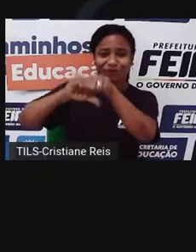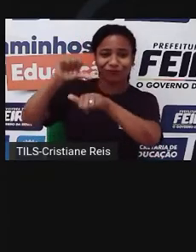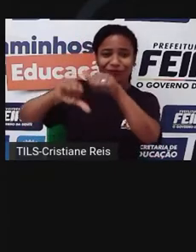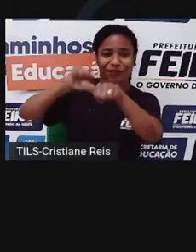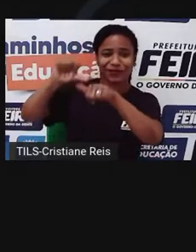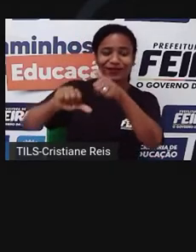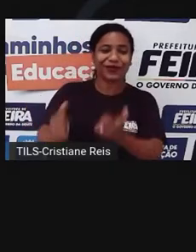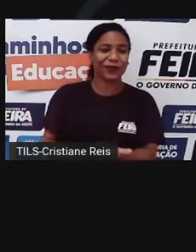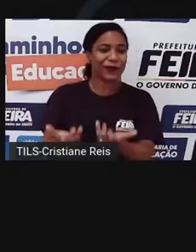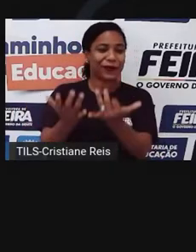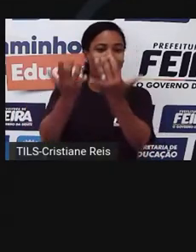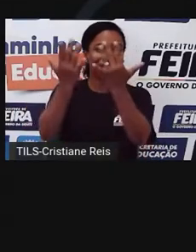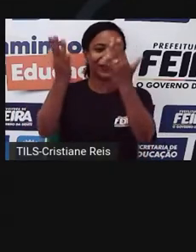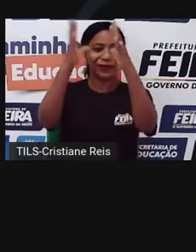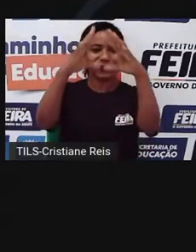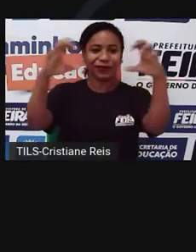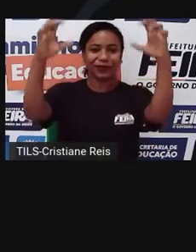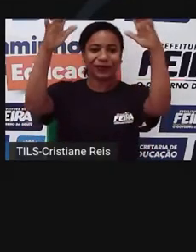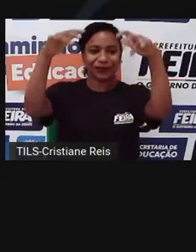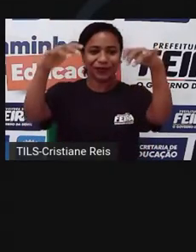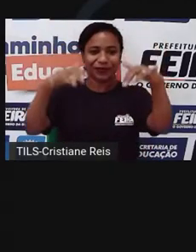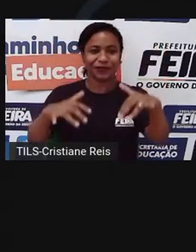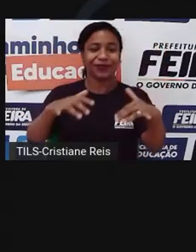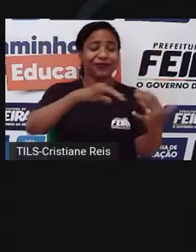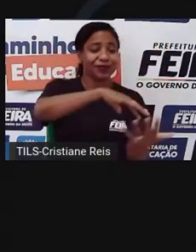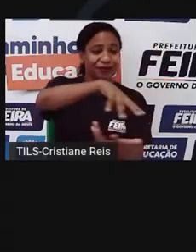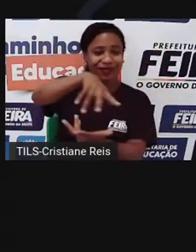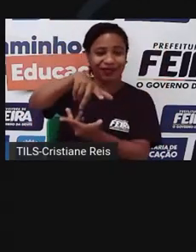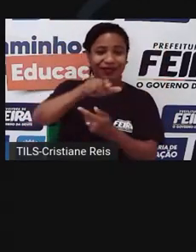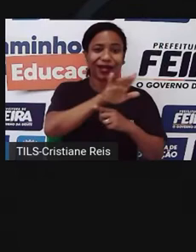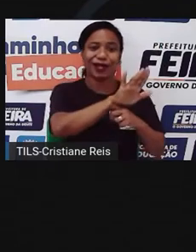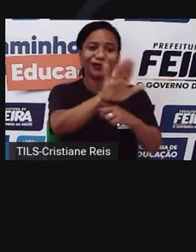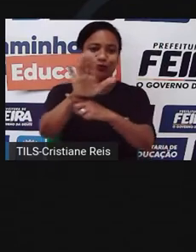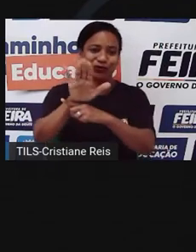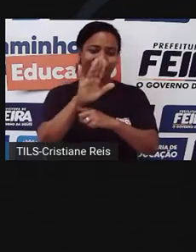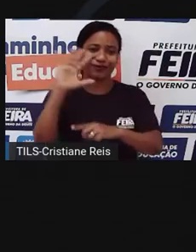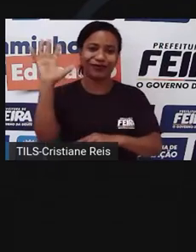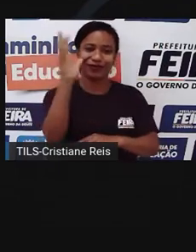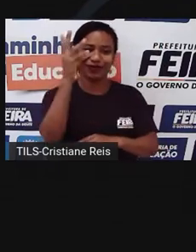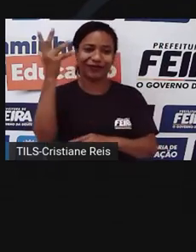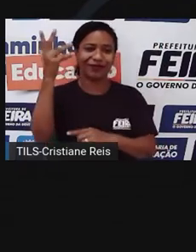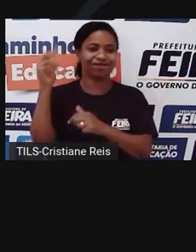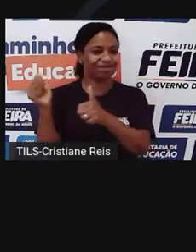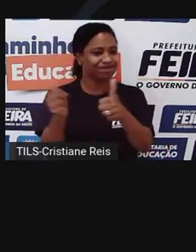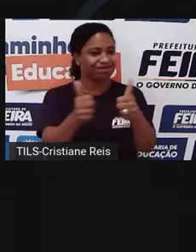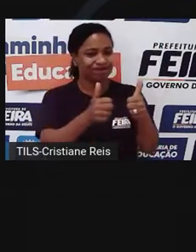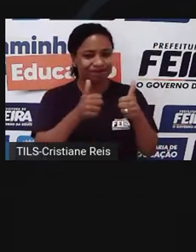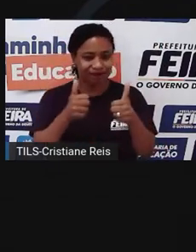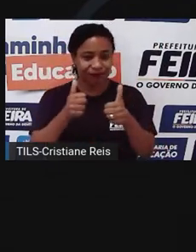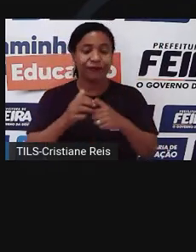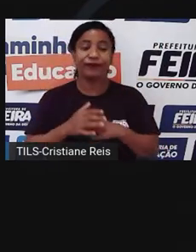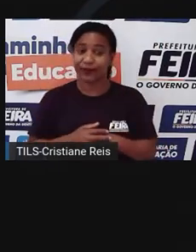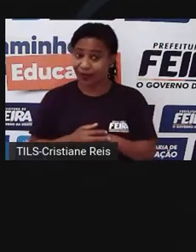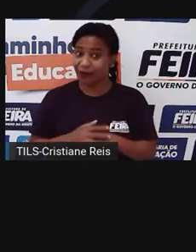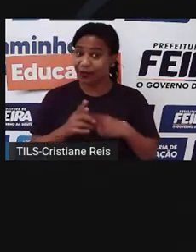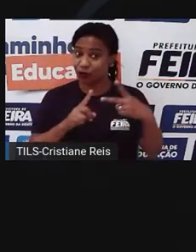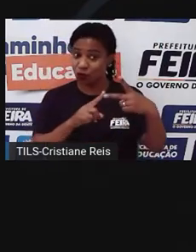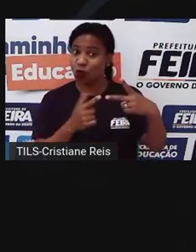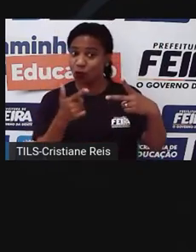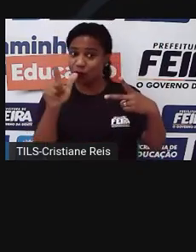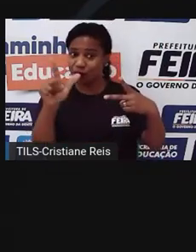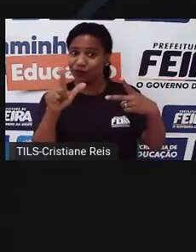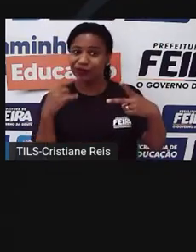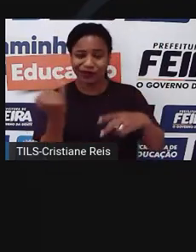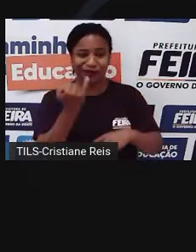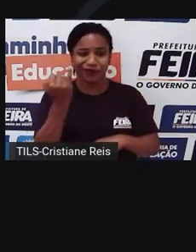essenciais pra manutenção do clima do nosso planeta. Mas a floresta tem um segundo papel fundamental.